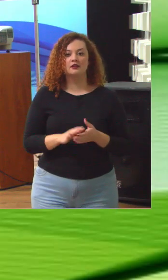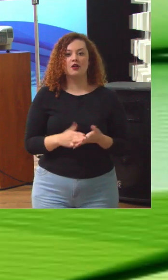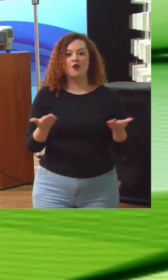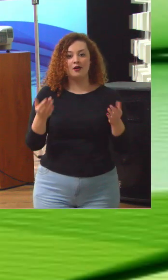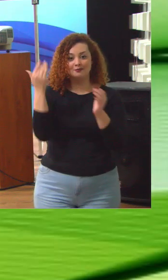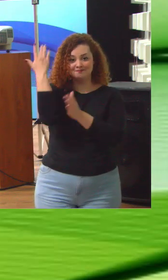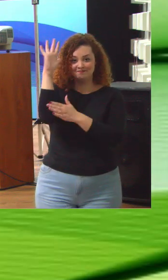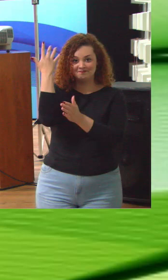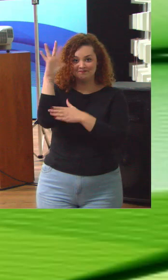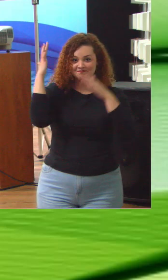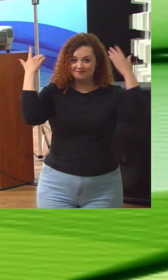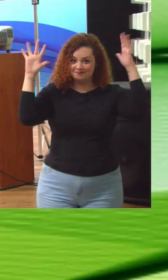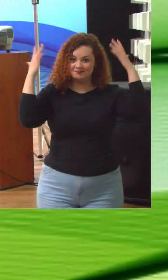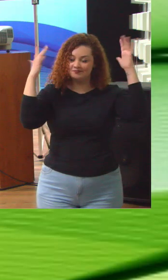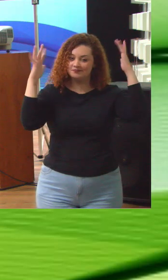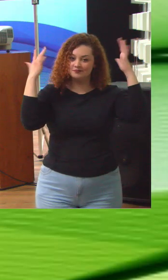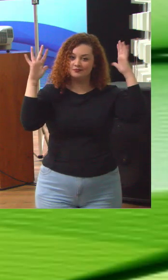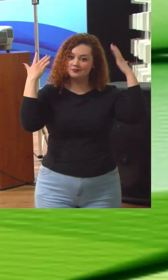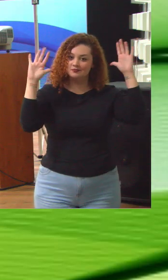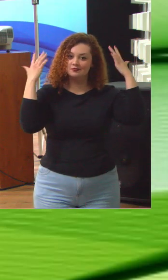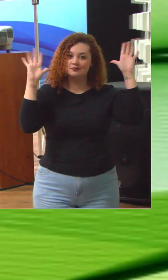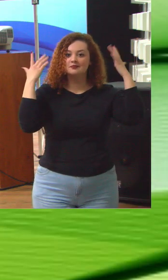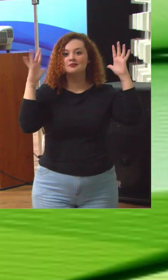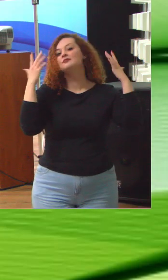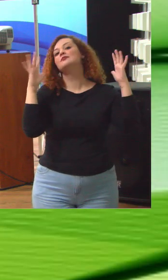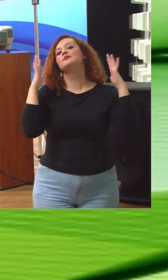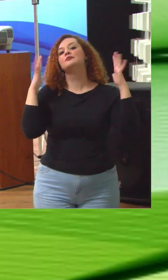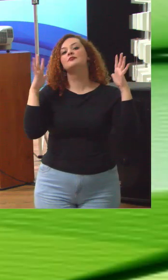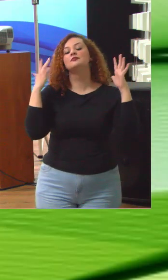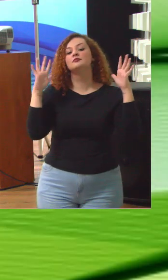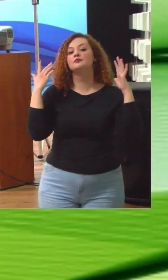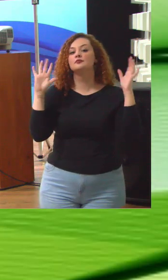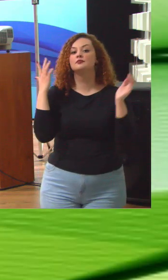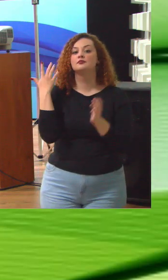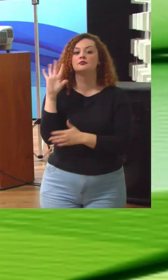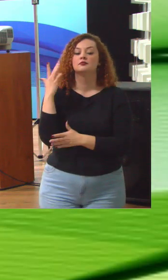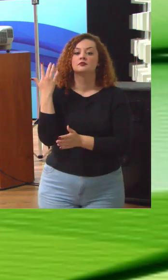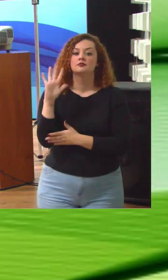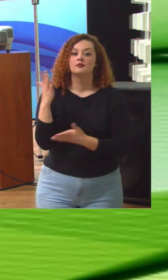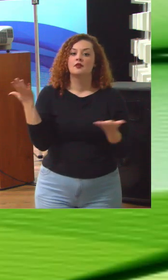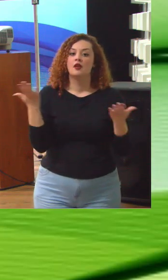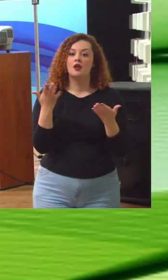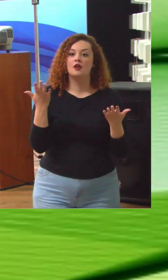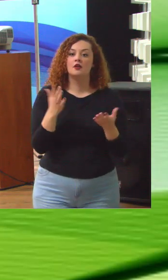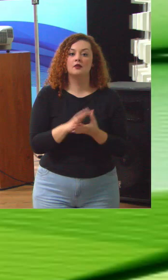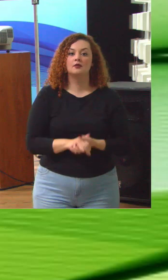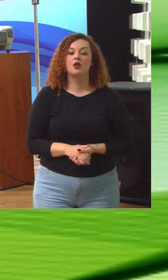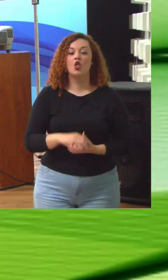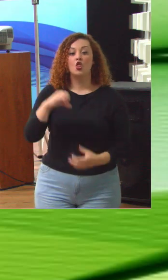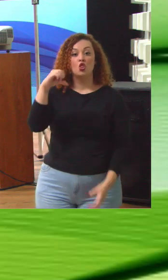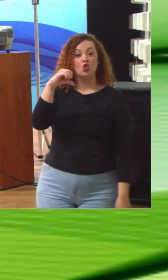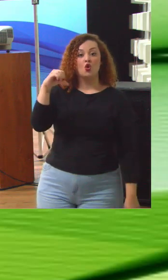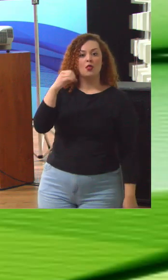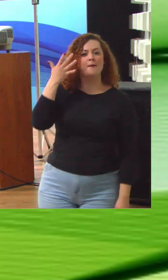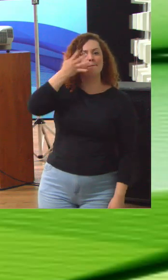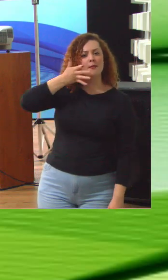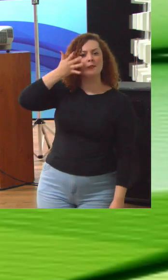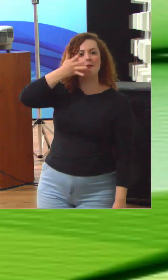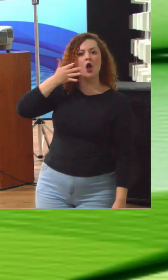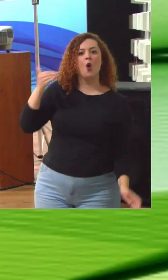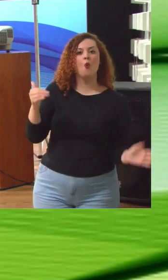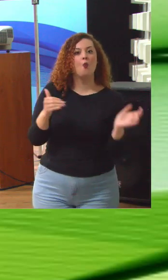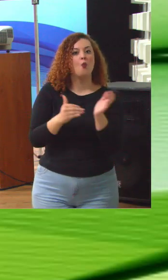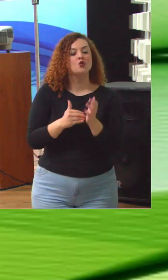salva de palmas por gentileza esta foi a mena palestra a nossa última